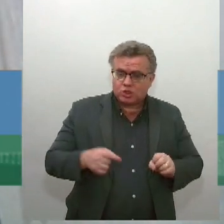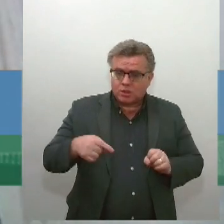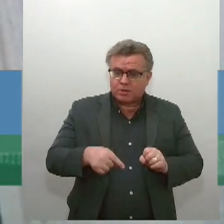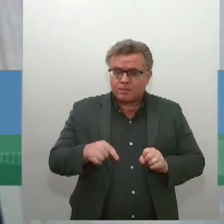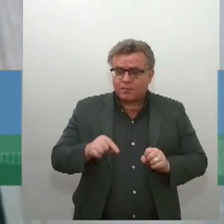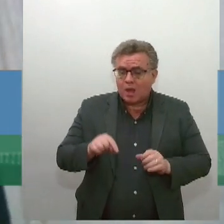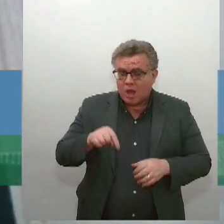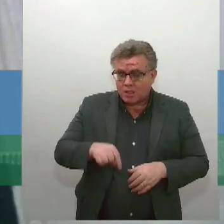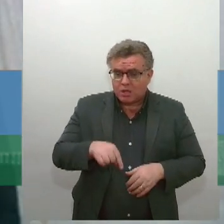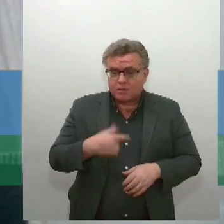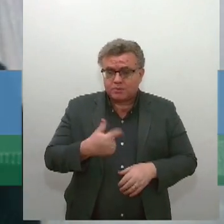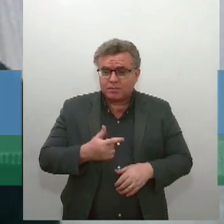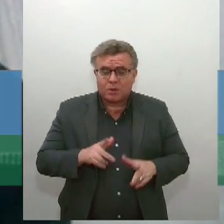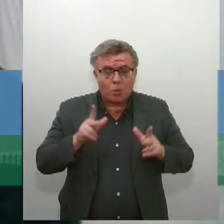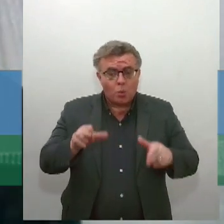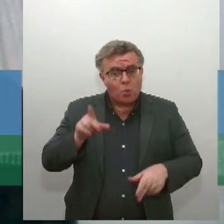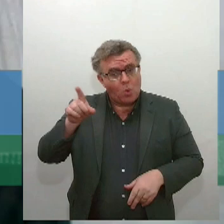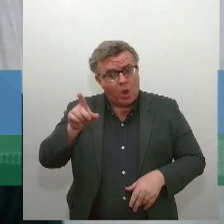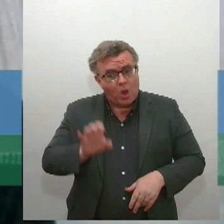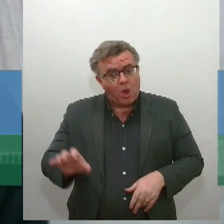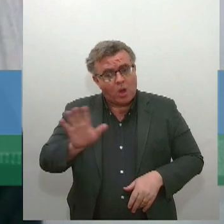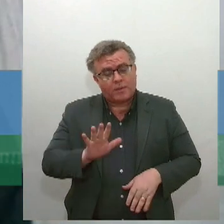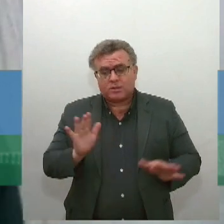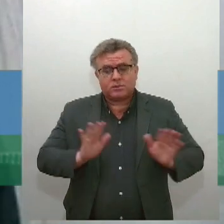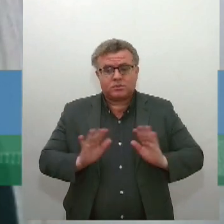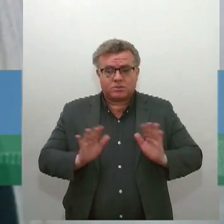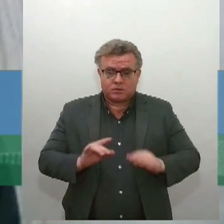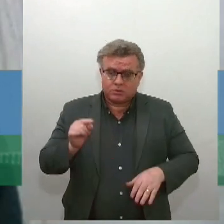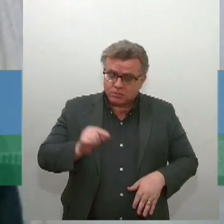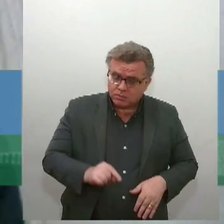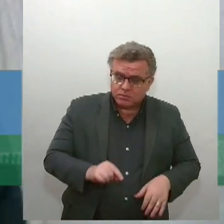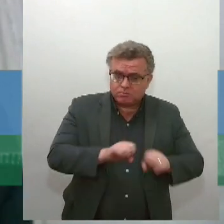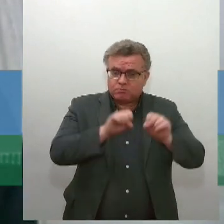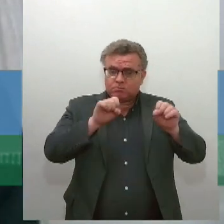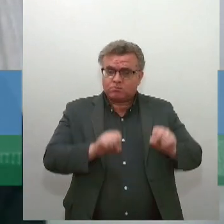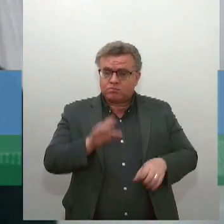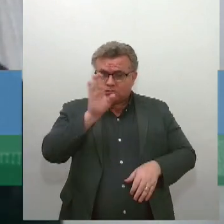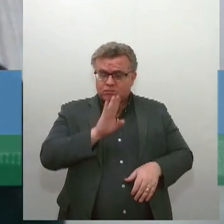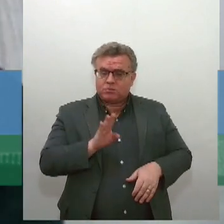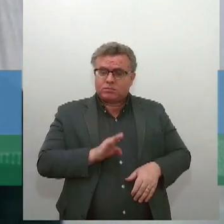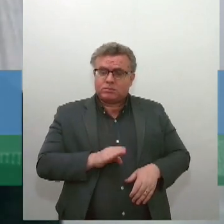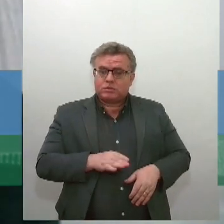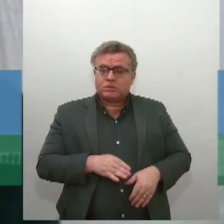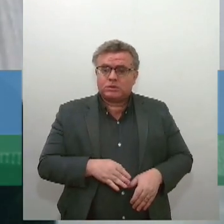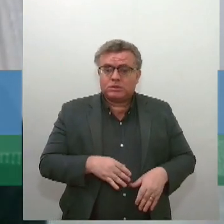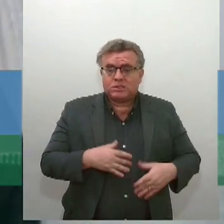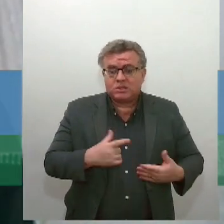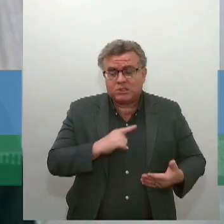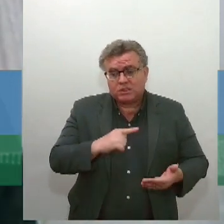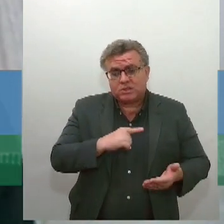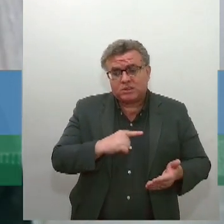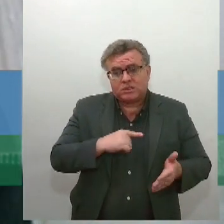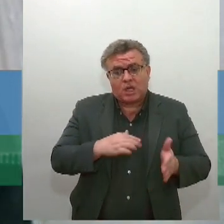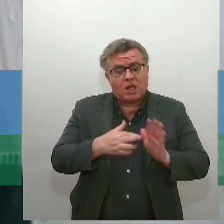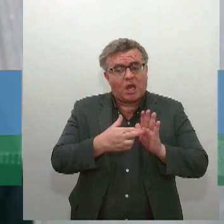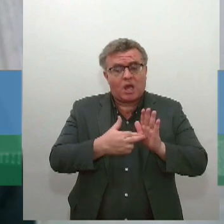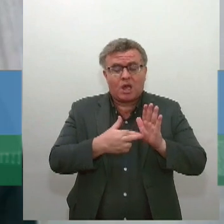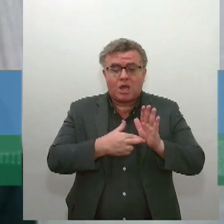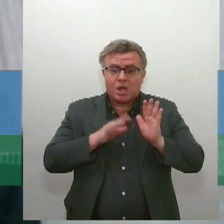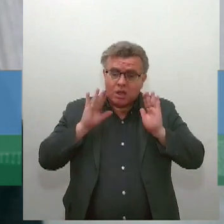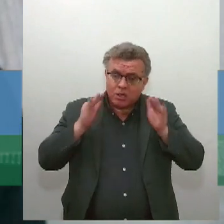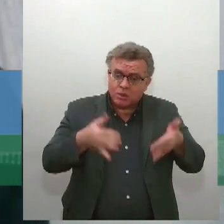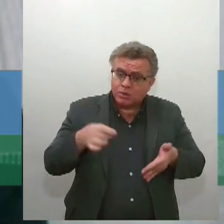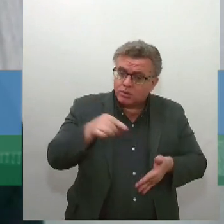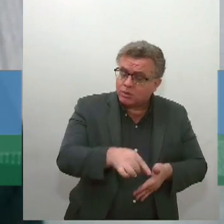igual ao europeu, mas o sistema brasileiro, ele admite medidas cautelares em ações de controle concentrado, isso é uma coisa realmente,